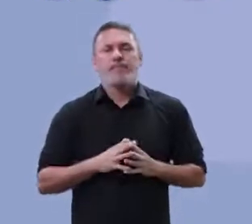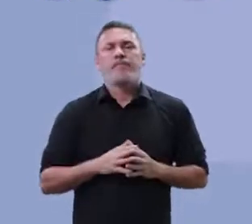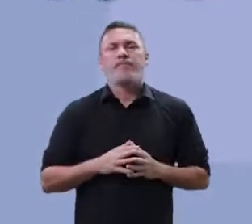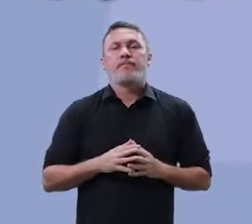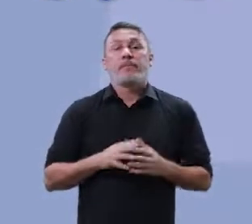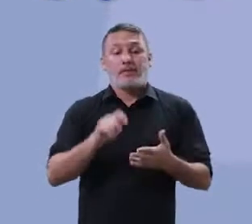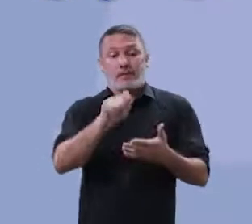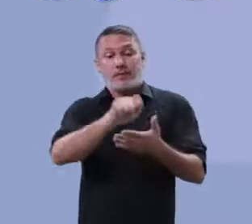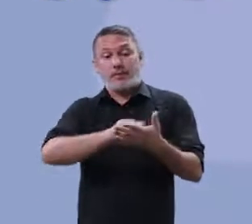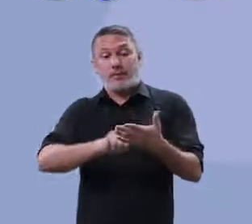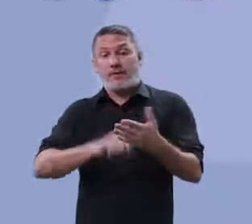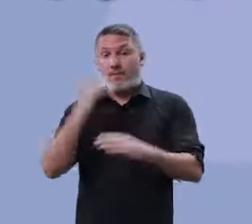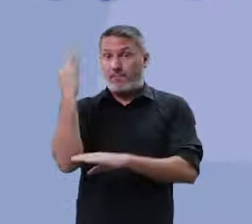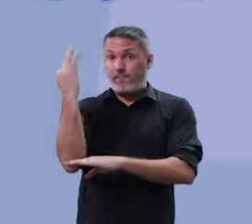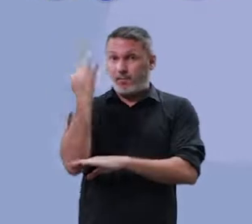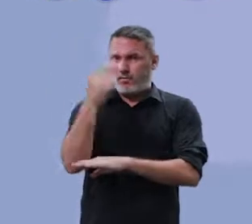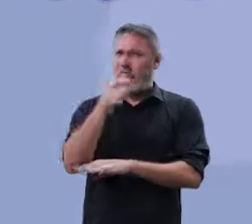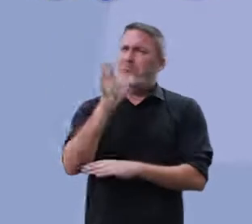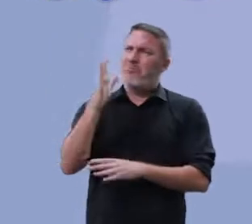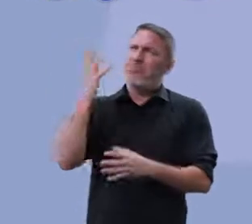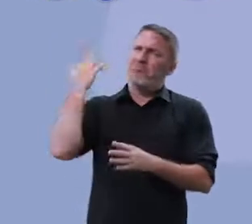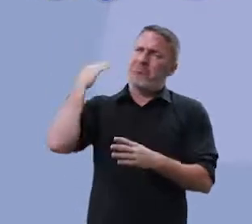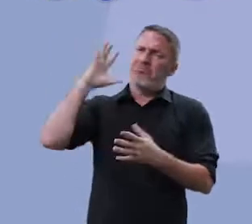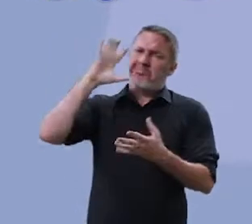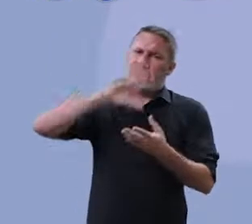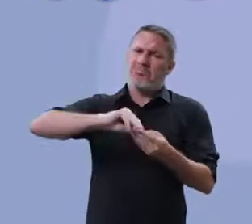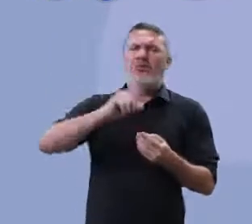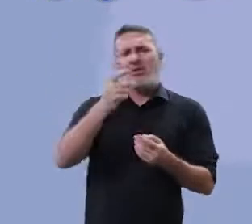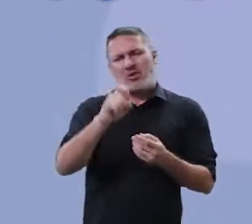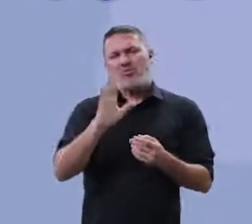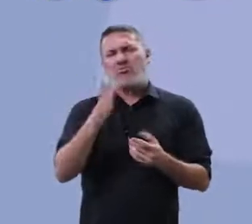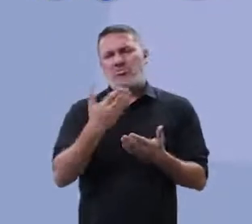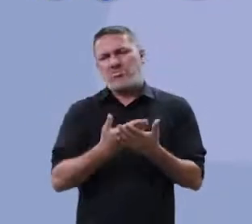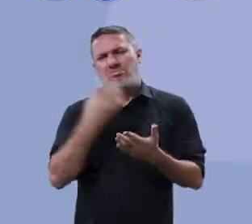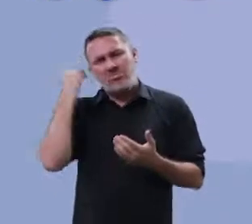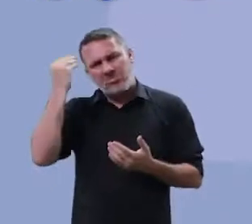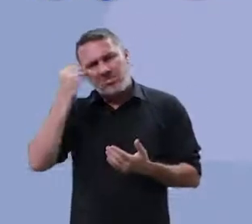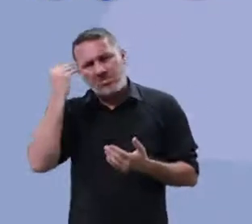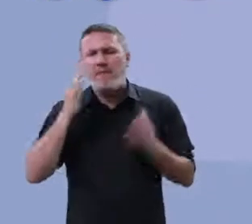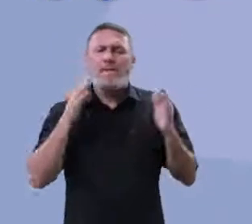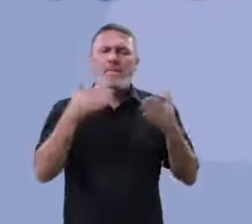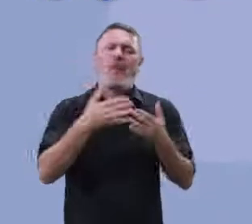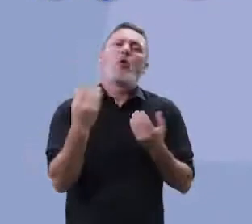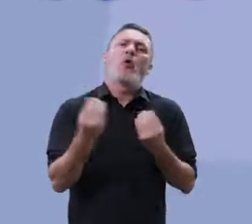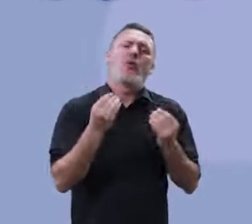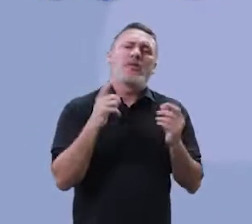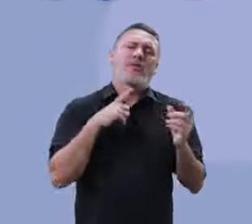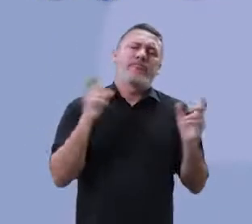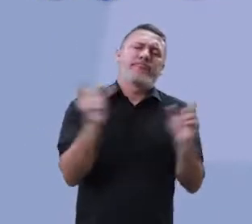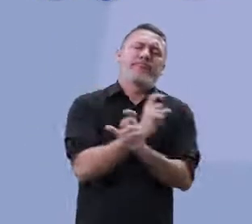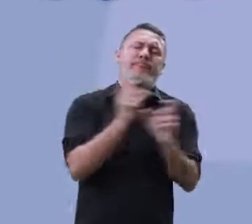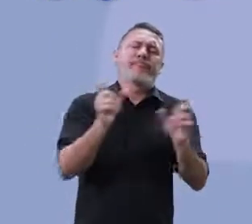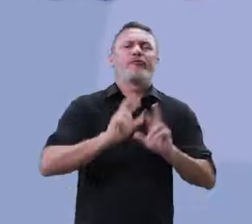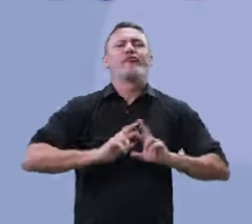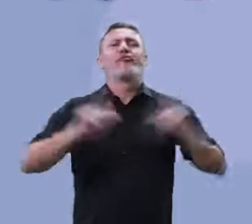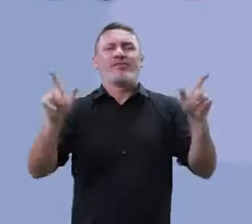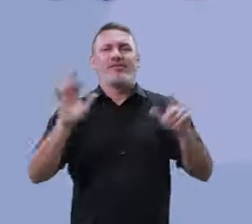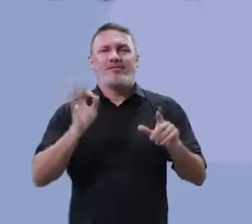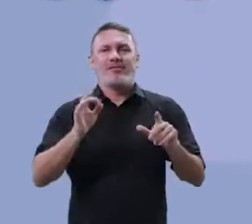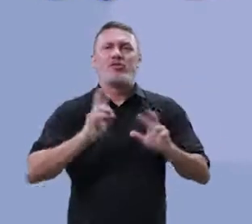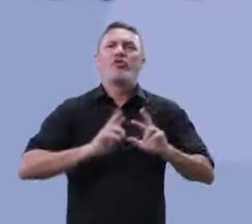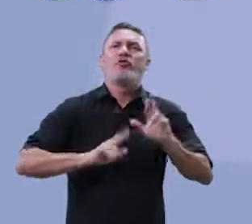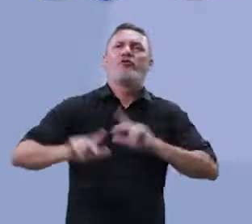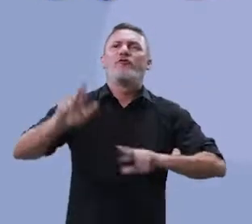Então, a escrita formal, você já deve ter ido em uma aula, você já deve ter estudado algo voltado para variação linguística,